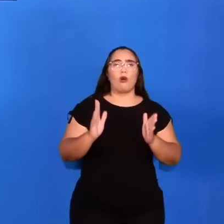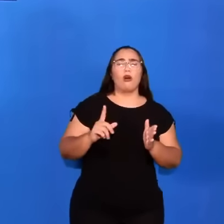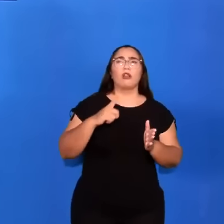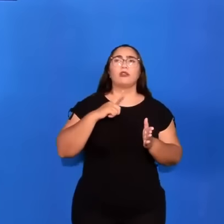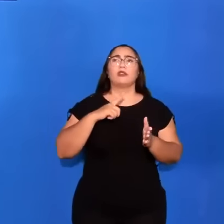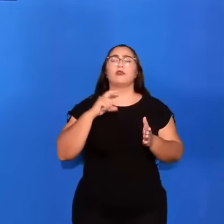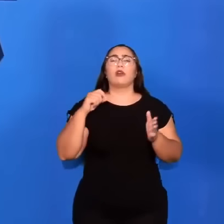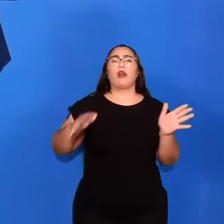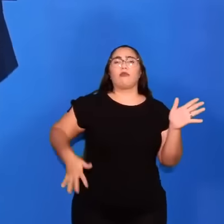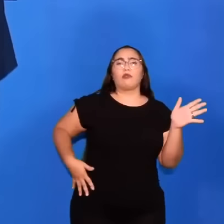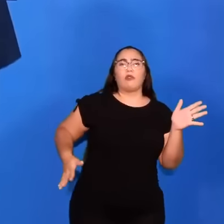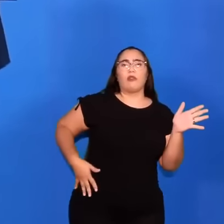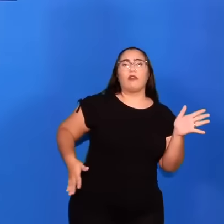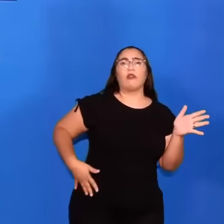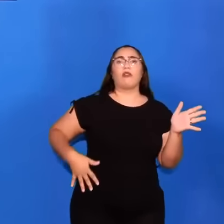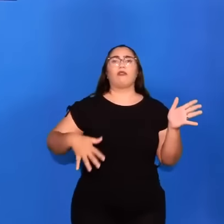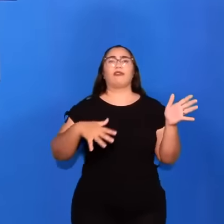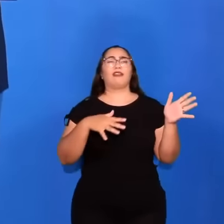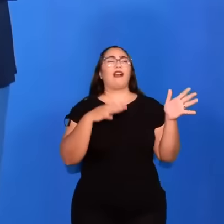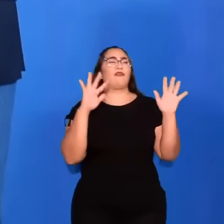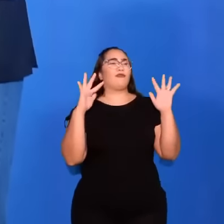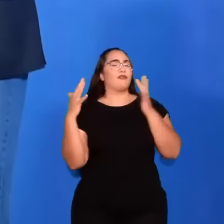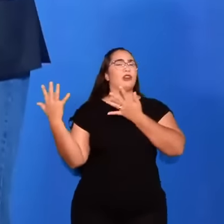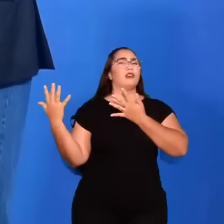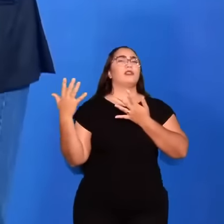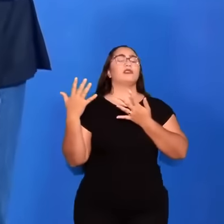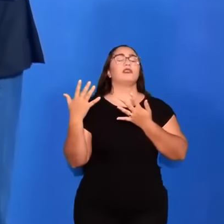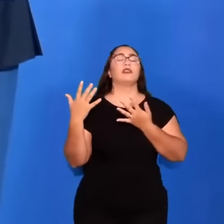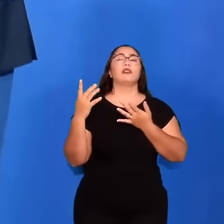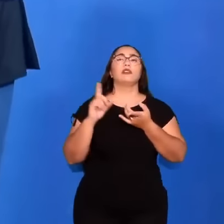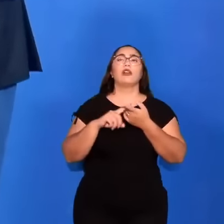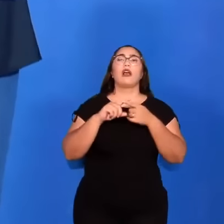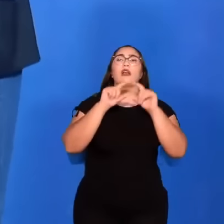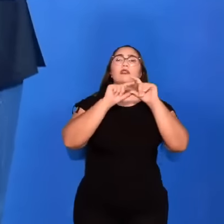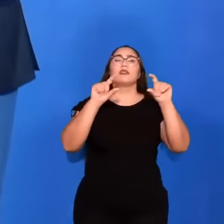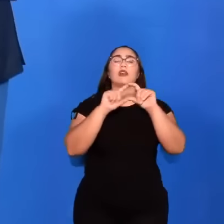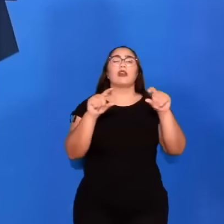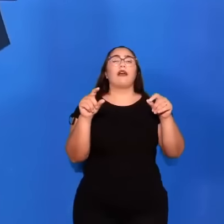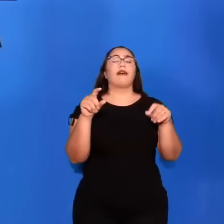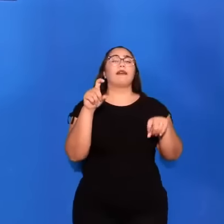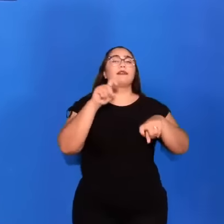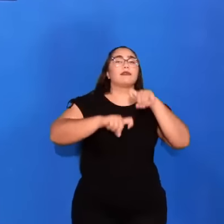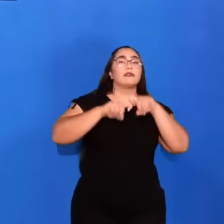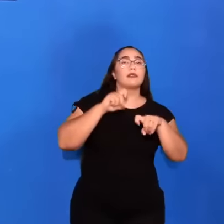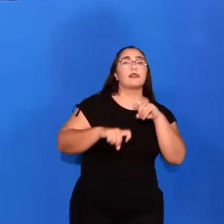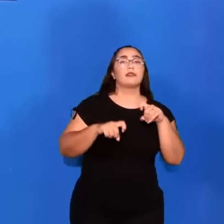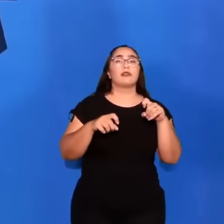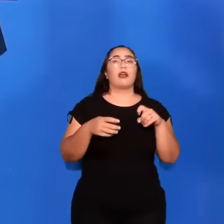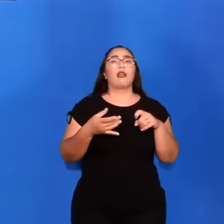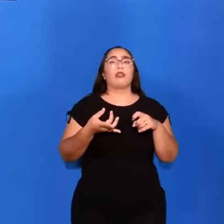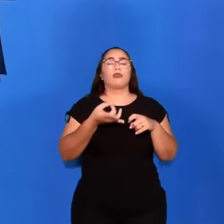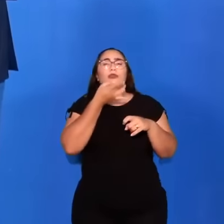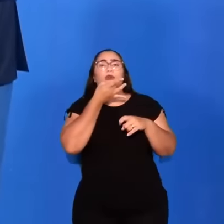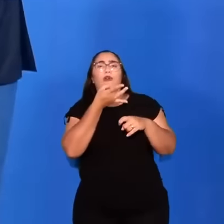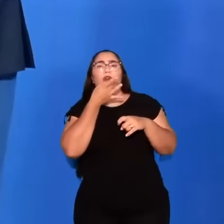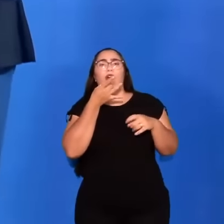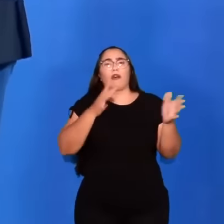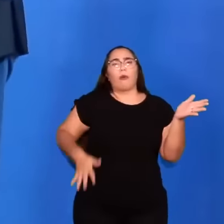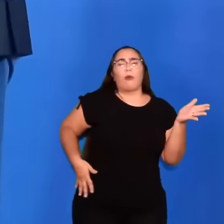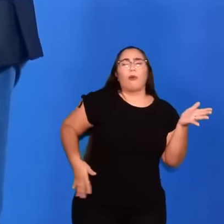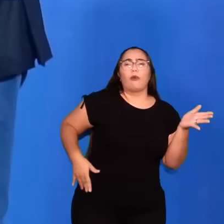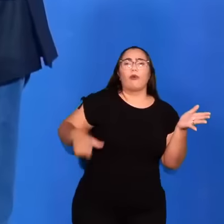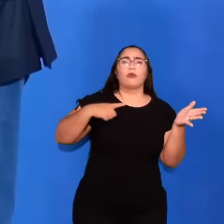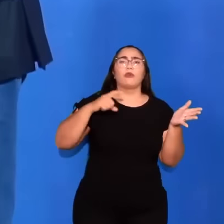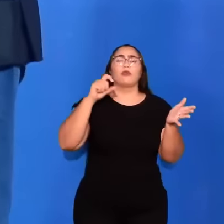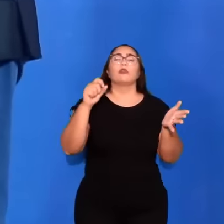de rock, hippie, old stock, com seu eslogan, sexo, droga e rock and roll. Inaugurou uma era dos